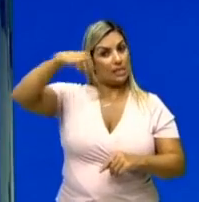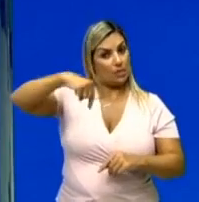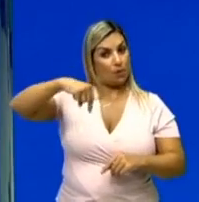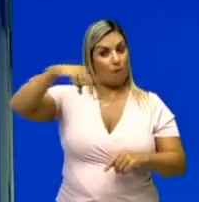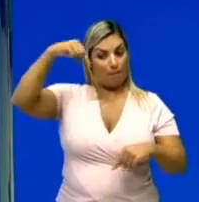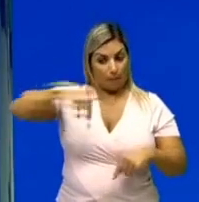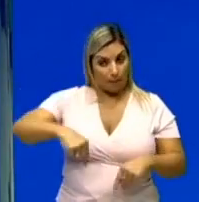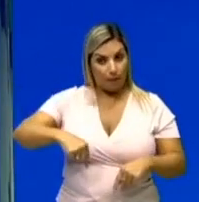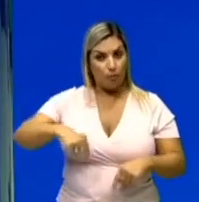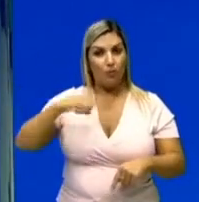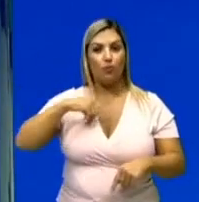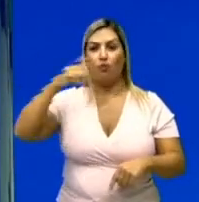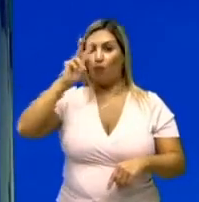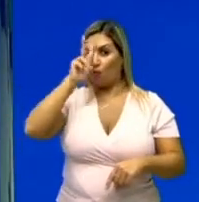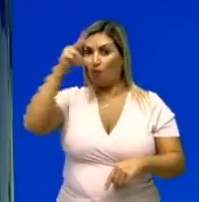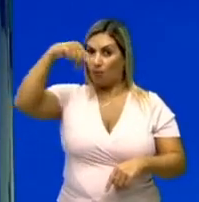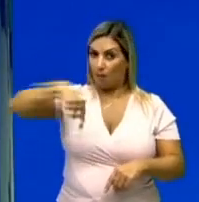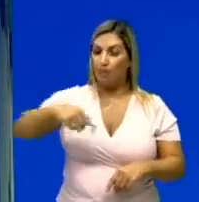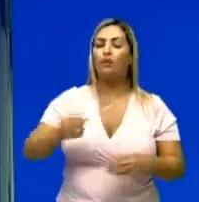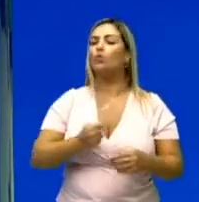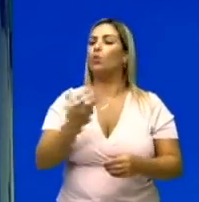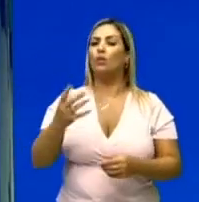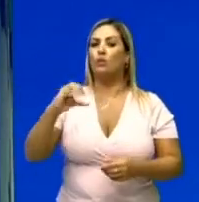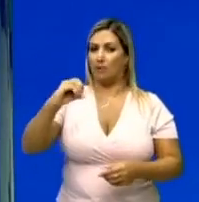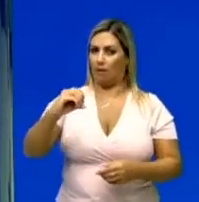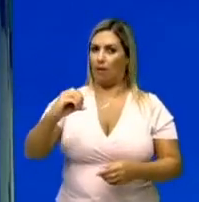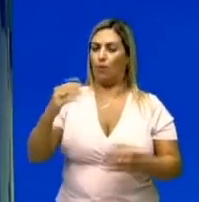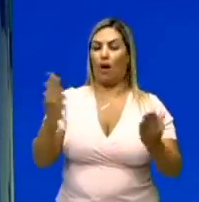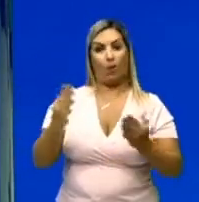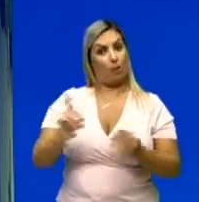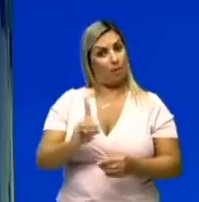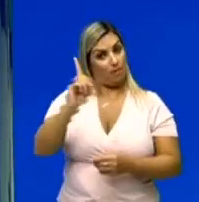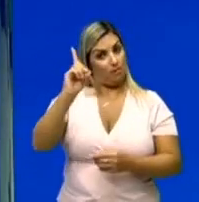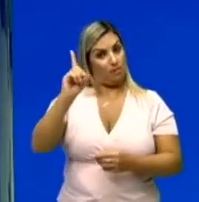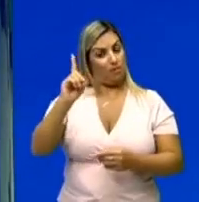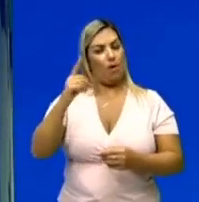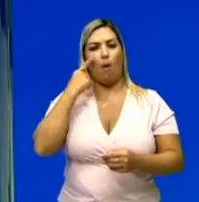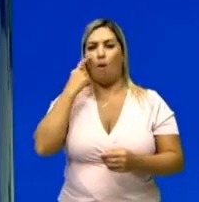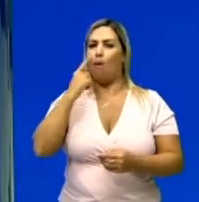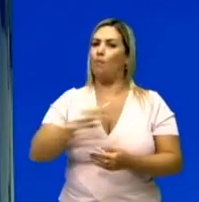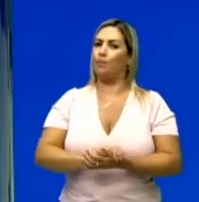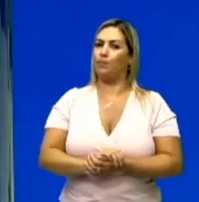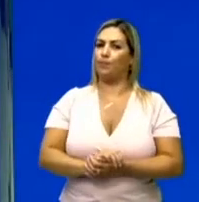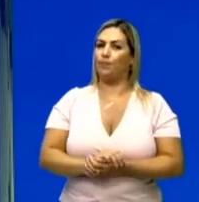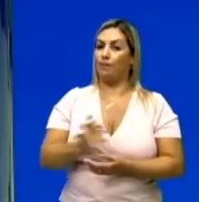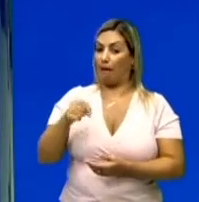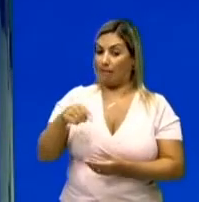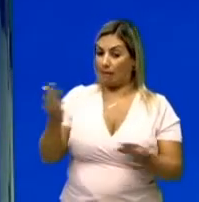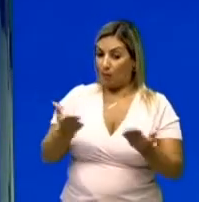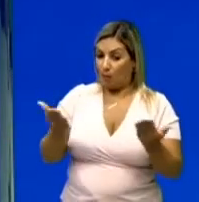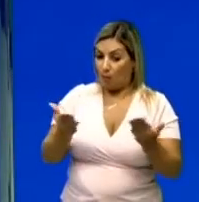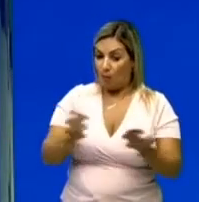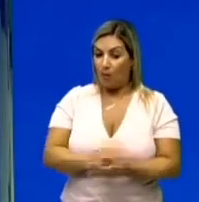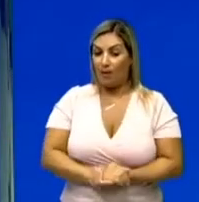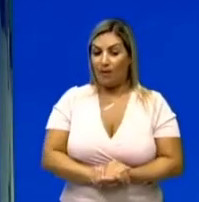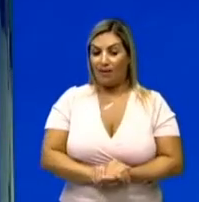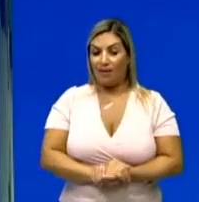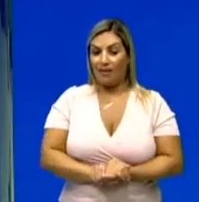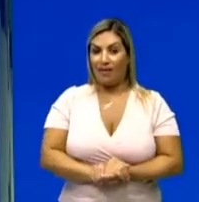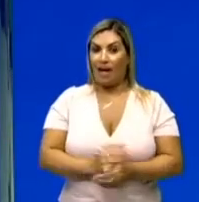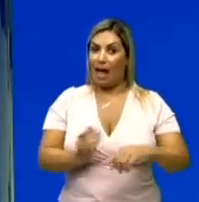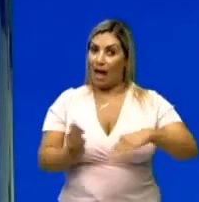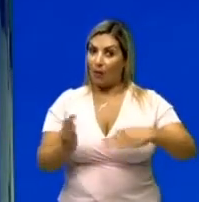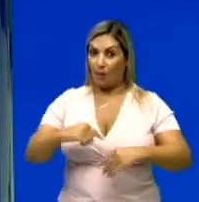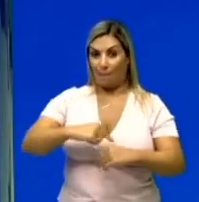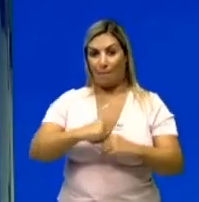deslocamento para baixo e força para baixo, qual era o ângulo? Zero graus. Mas, olha. Nosso caso aqui, o meu